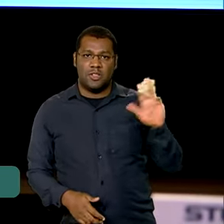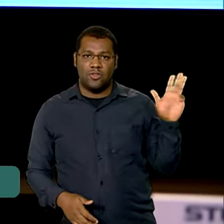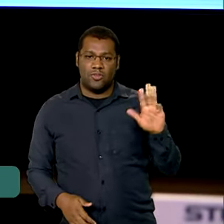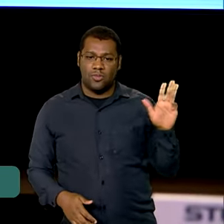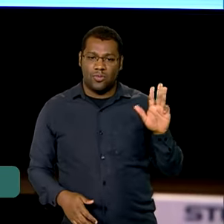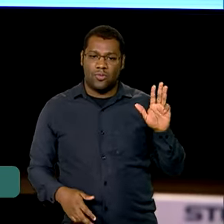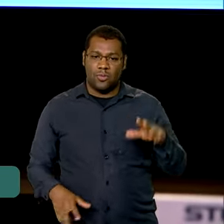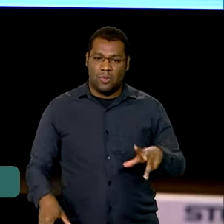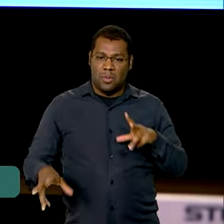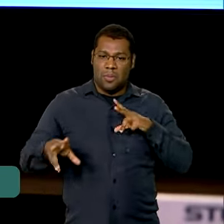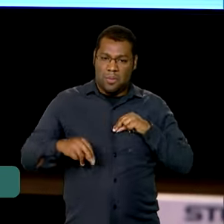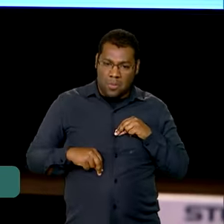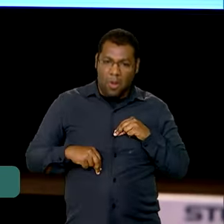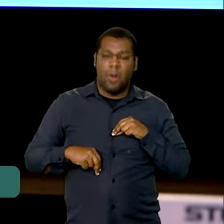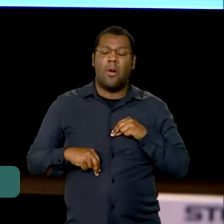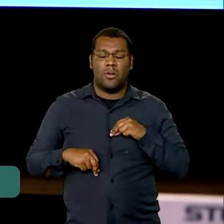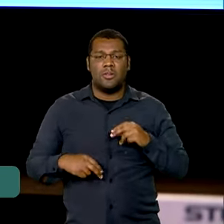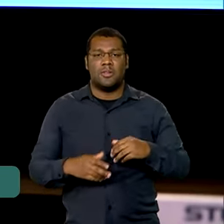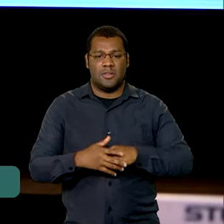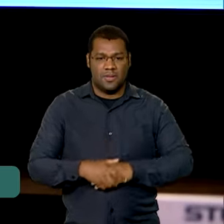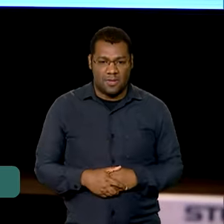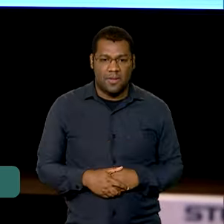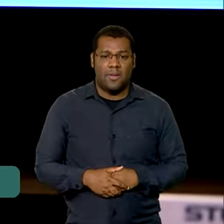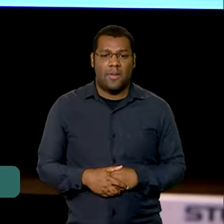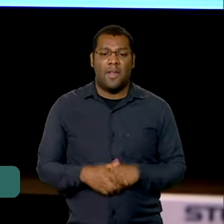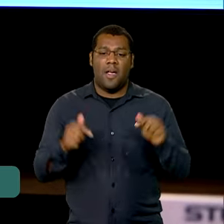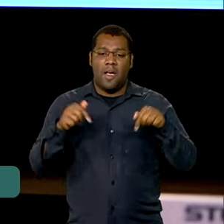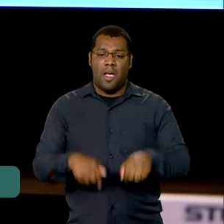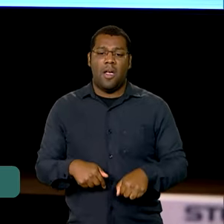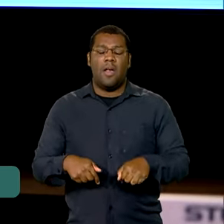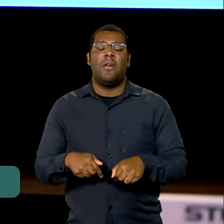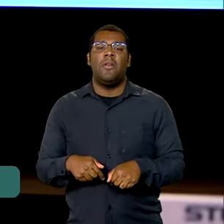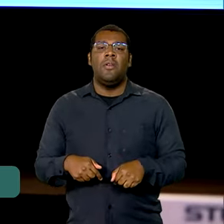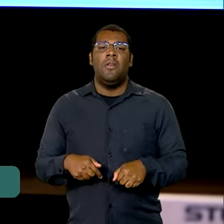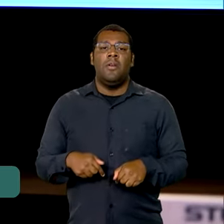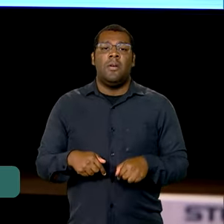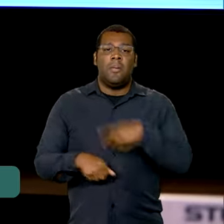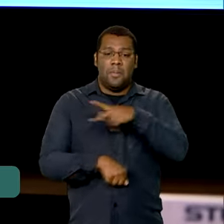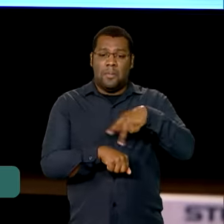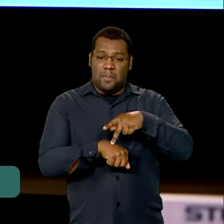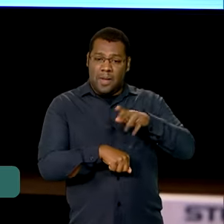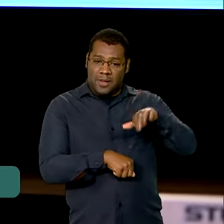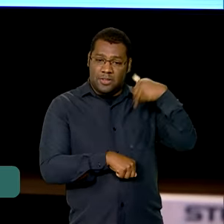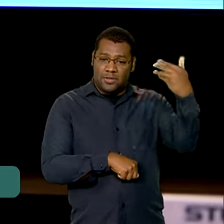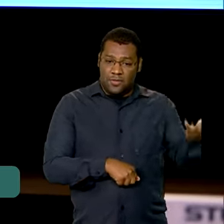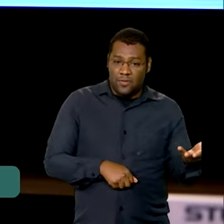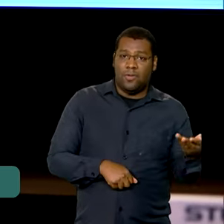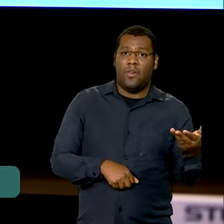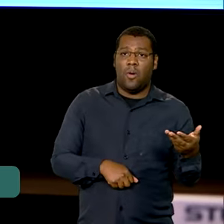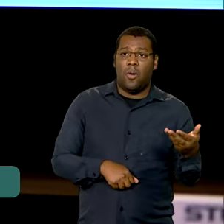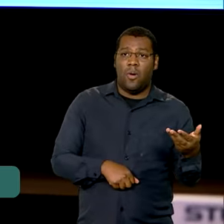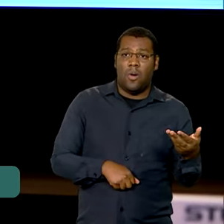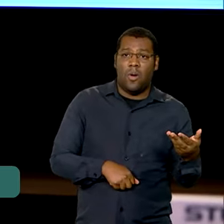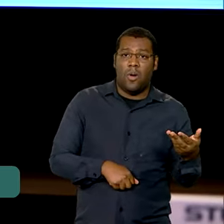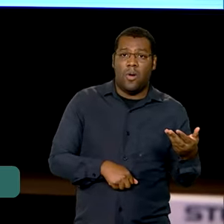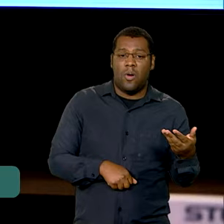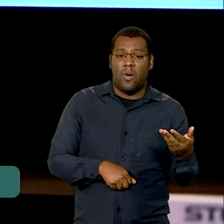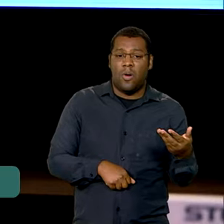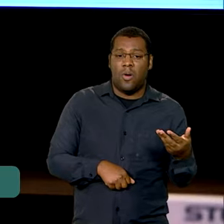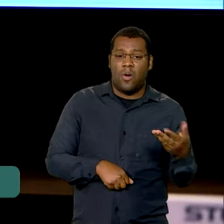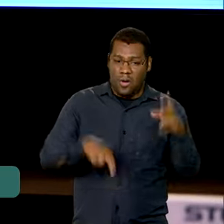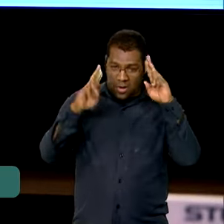muito no estrangeiro. A imagem do nosso país tem sido transformada de forma, assim,